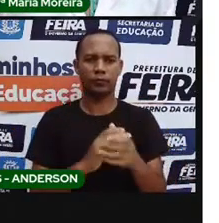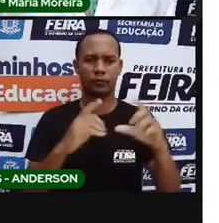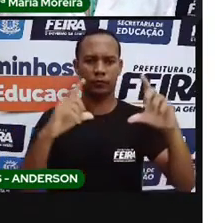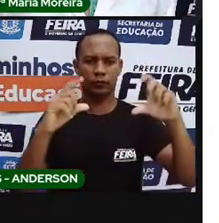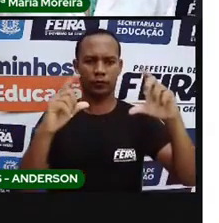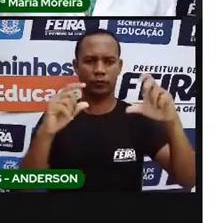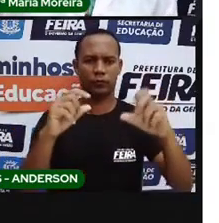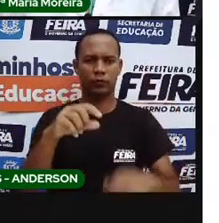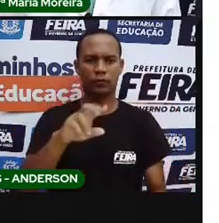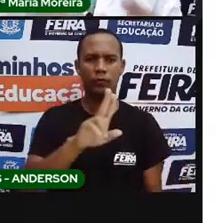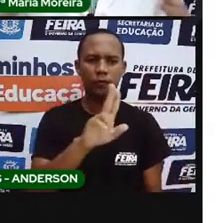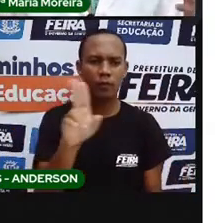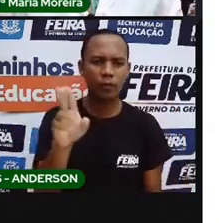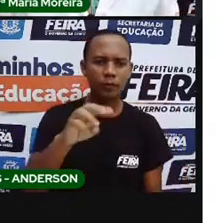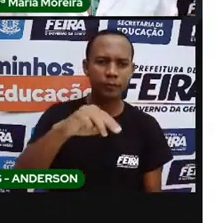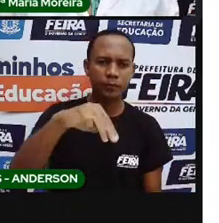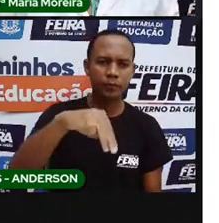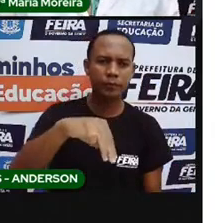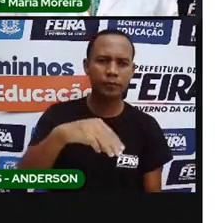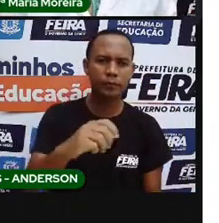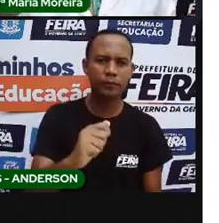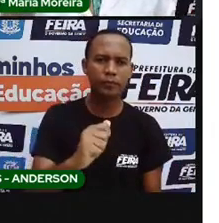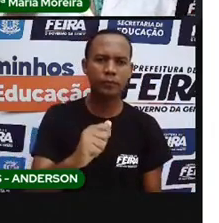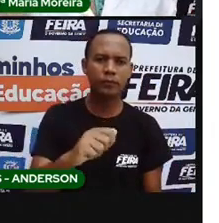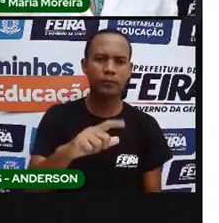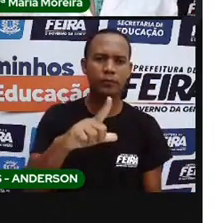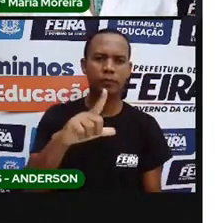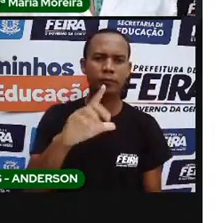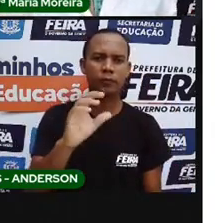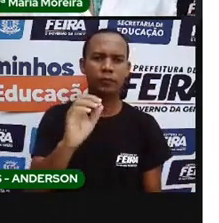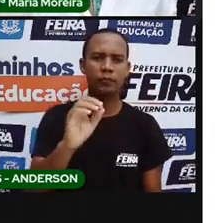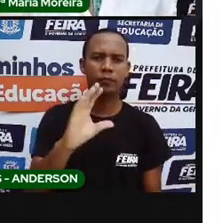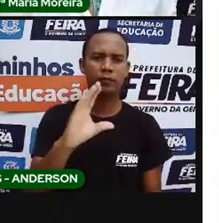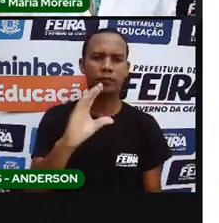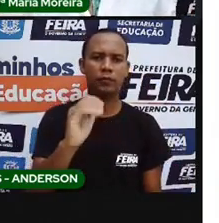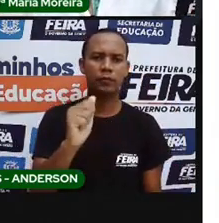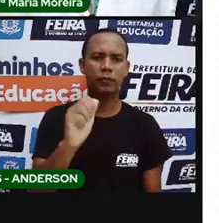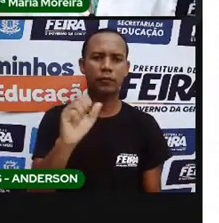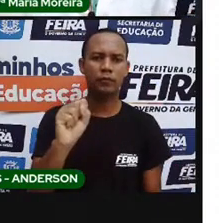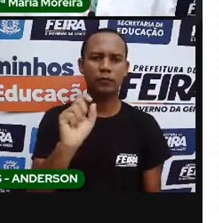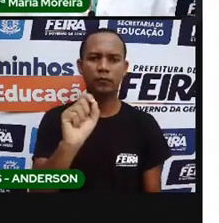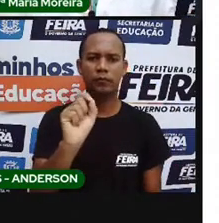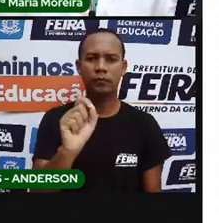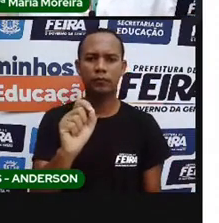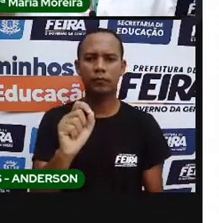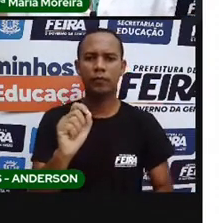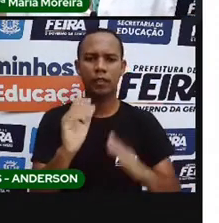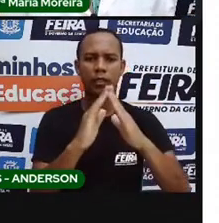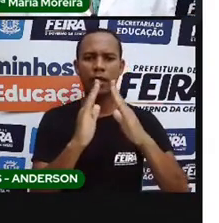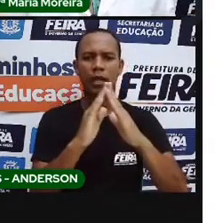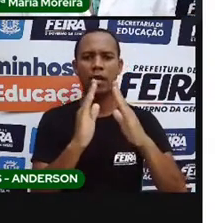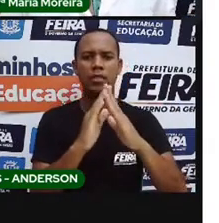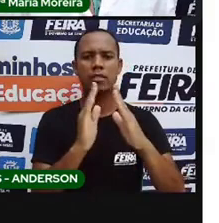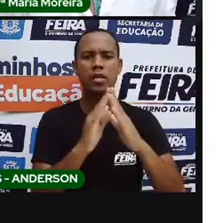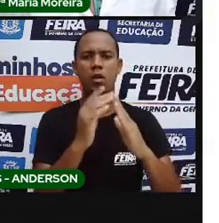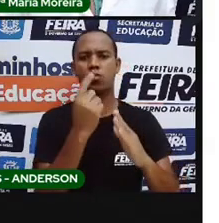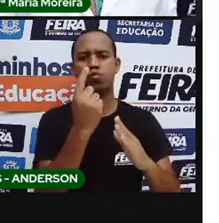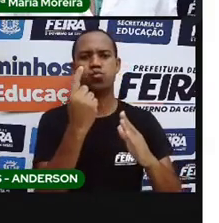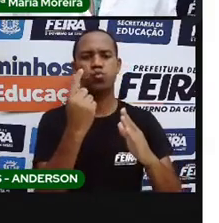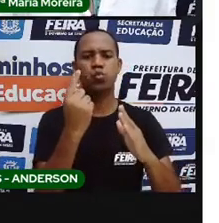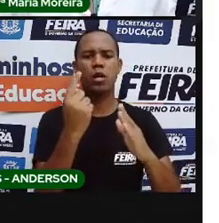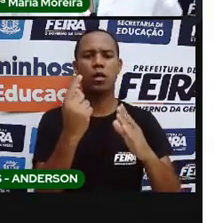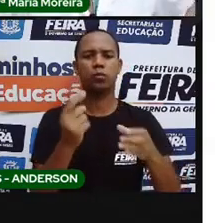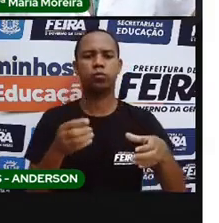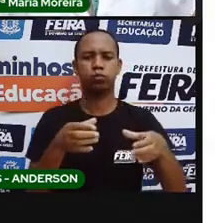foto aí, tá vendo? É um estudo enorme. Obviamente que isso não é uma única casa. É uma casa coletiva, que é